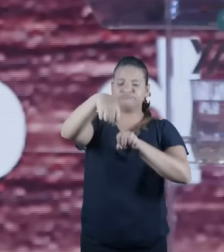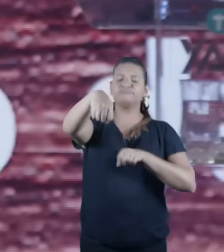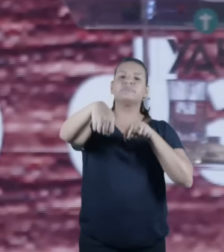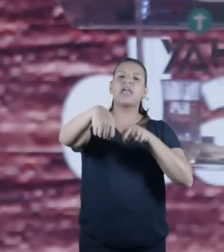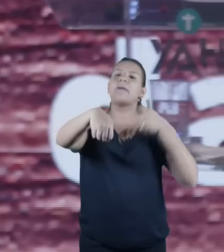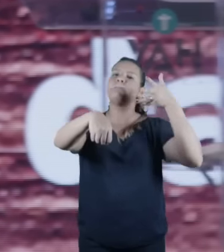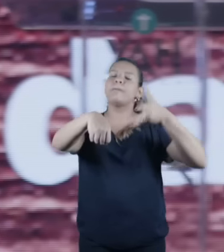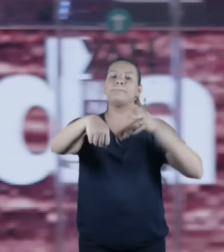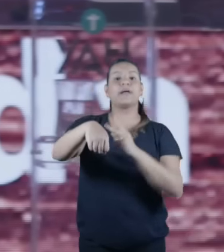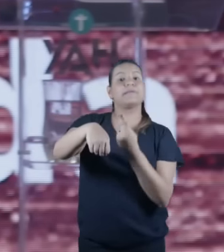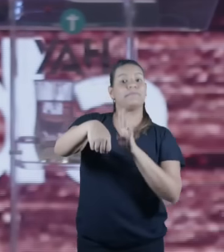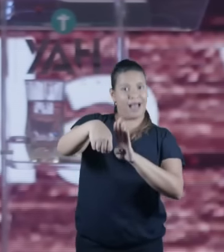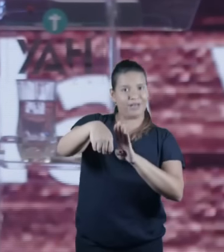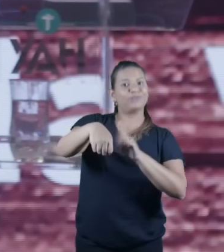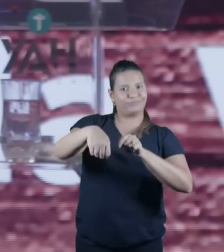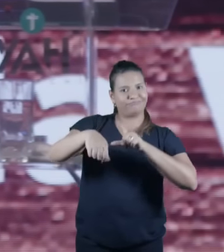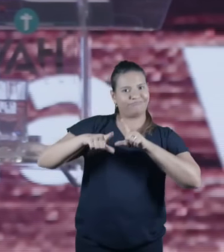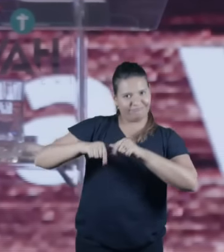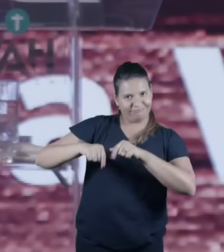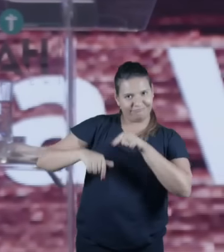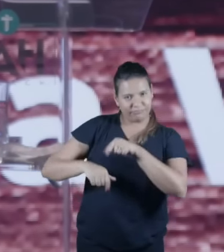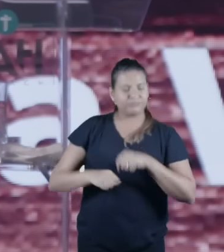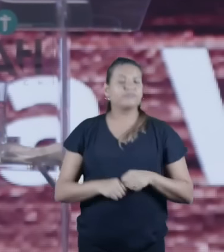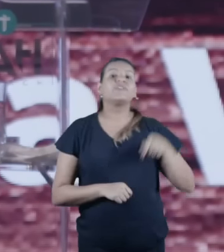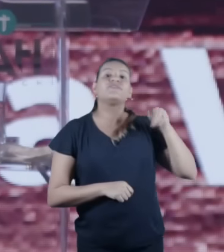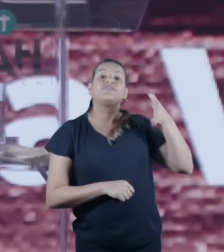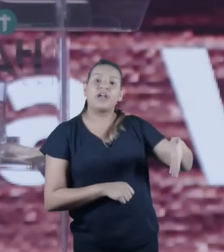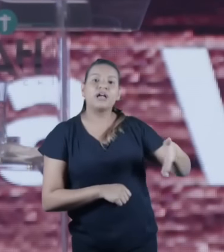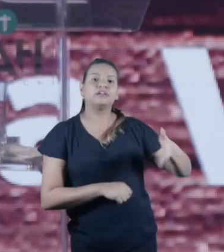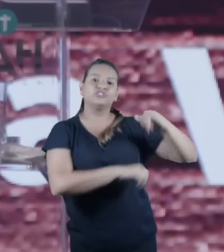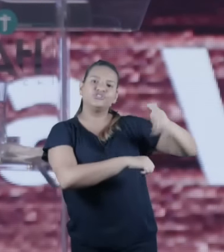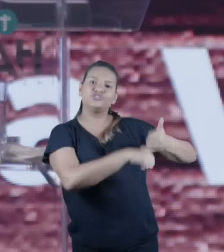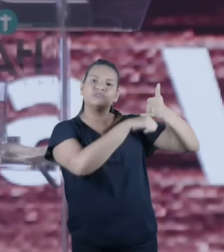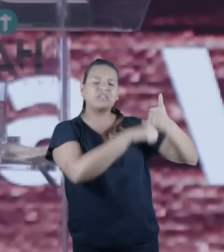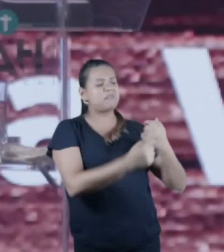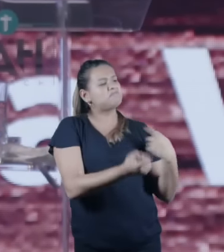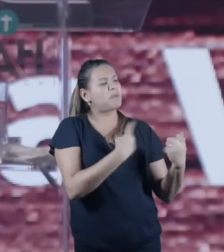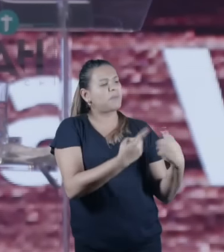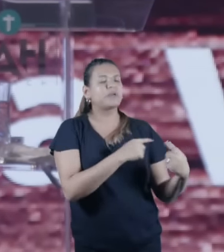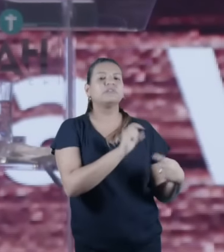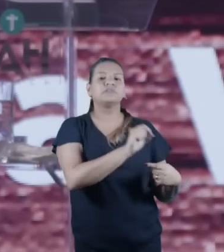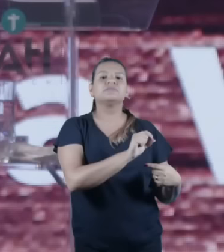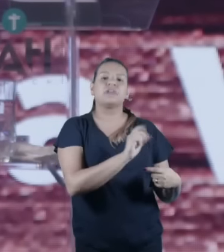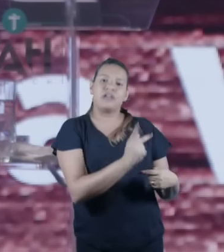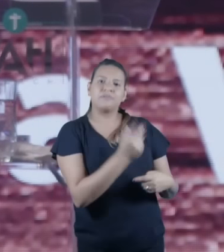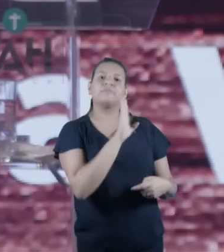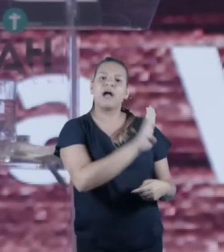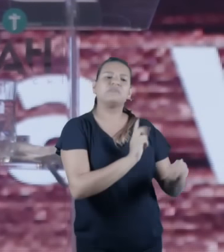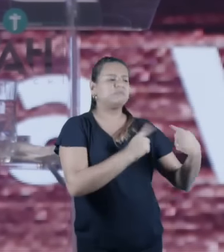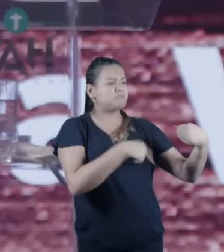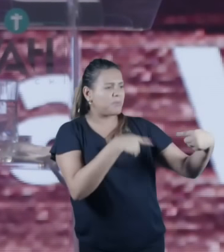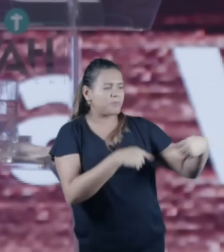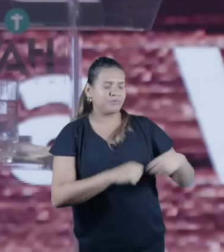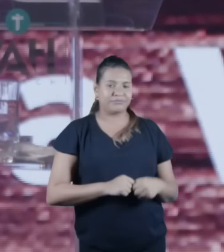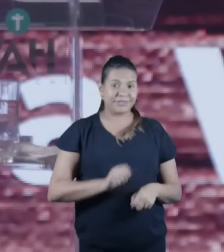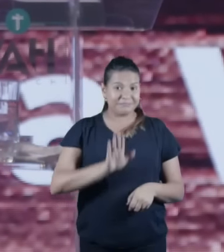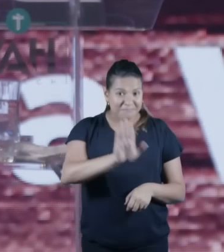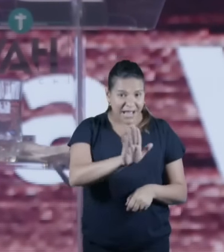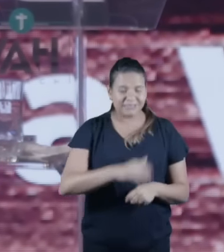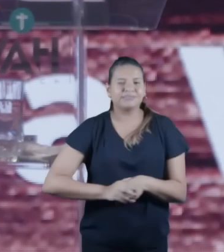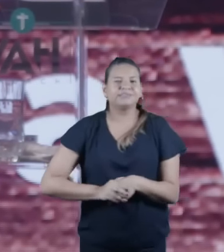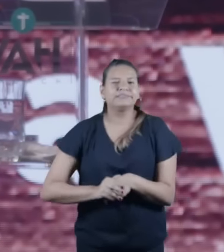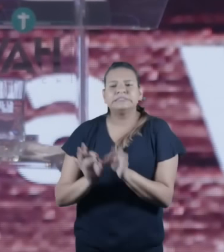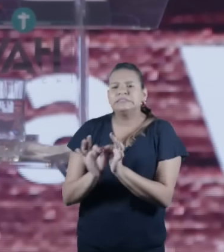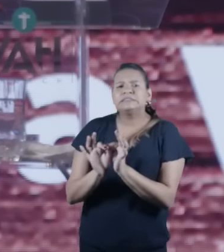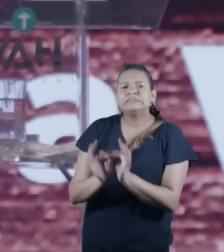sábios da lei no templo de Jerusalém que idioma ele discutia? hebraico mas quando ele sentava com os pescadores simples na